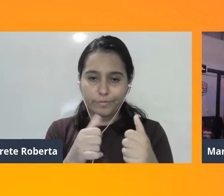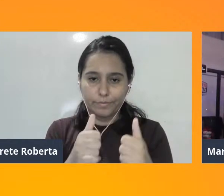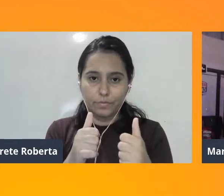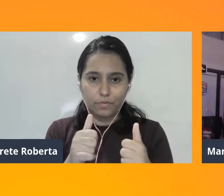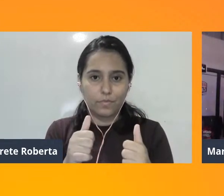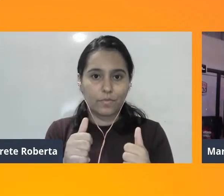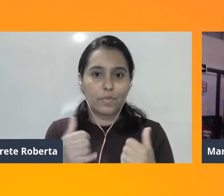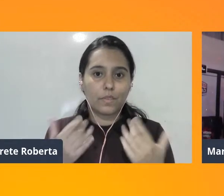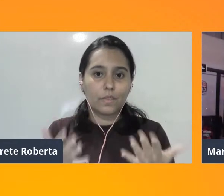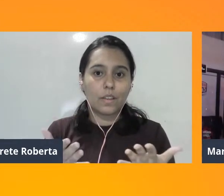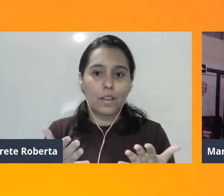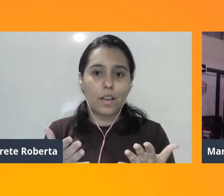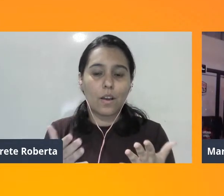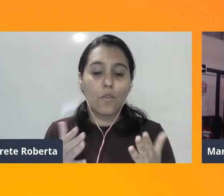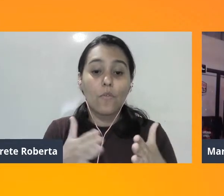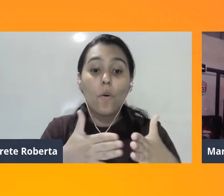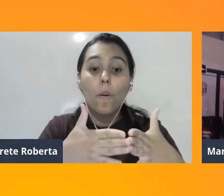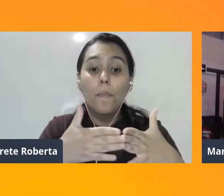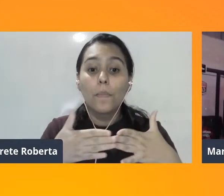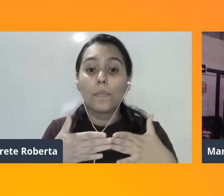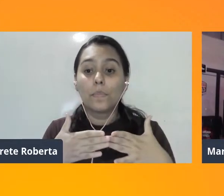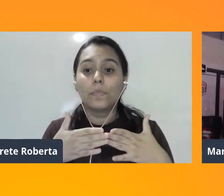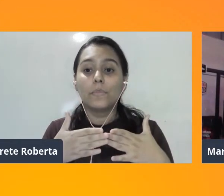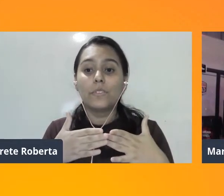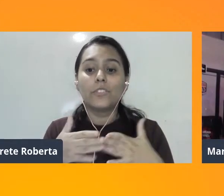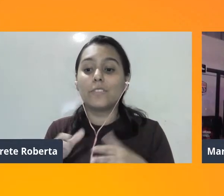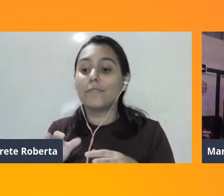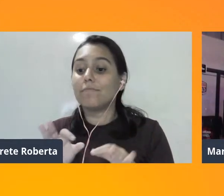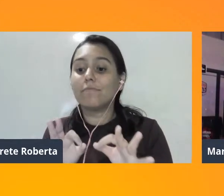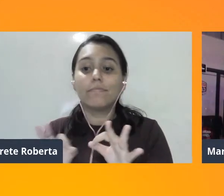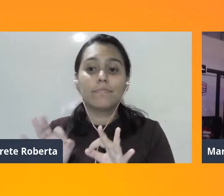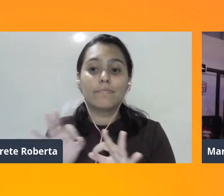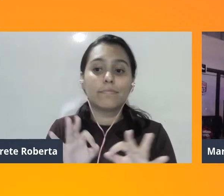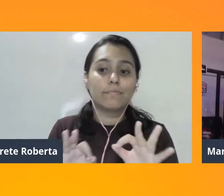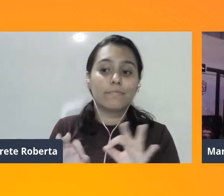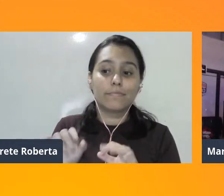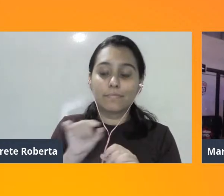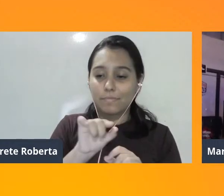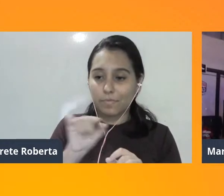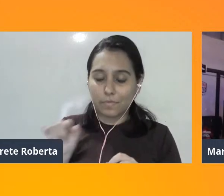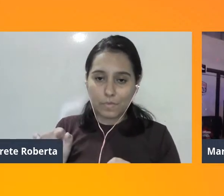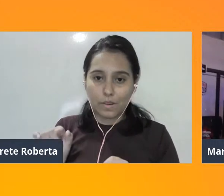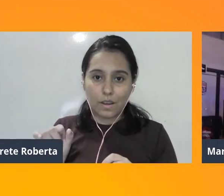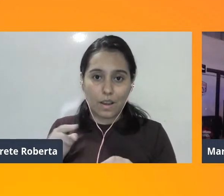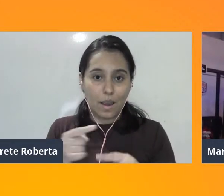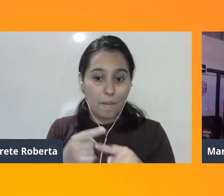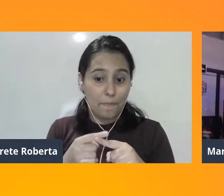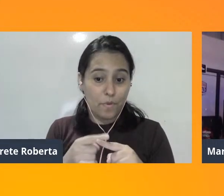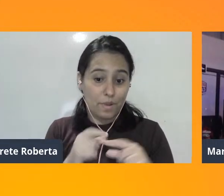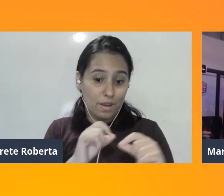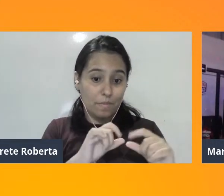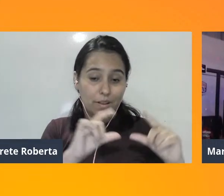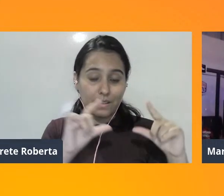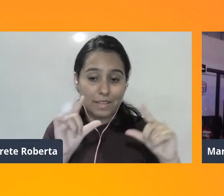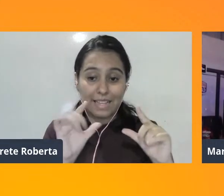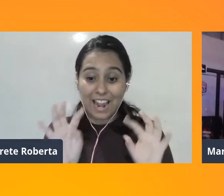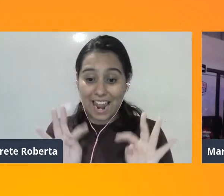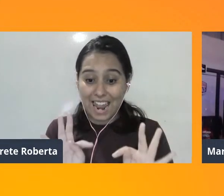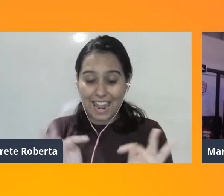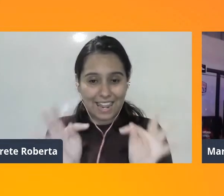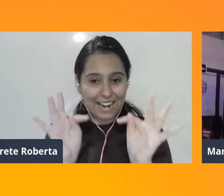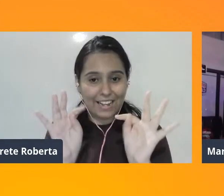licença aos colegas mais técnicos, que essa apresentação não será técnica, apesar de usar alguns